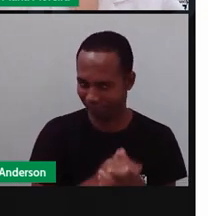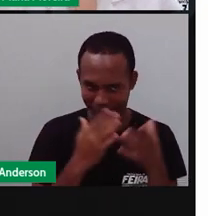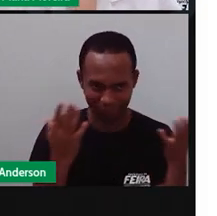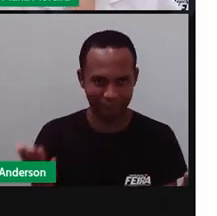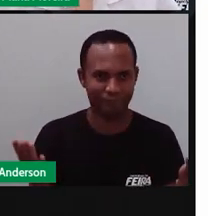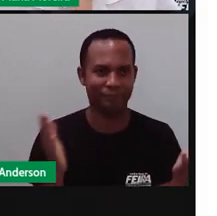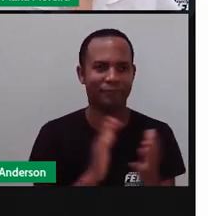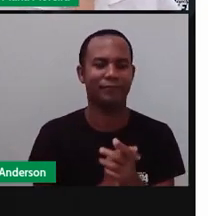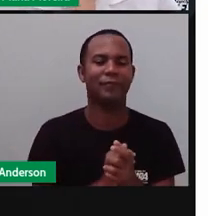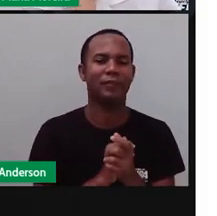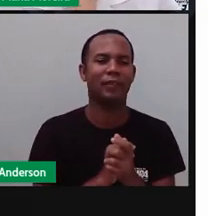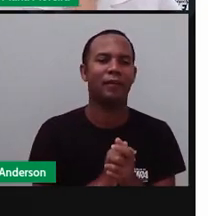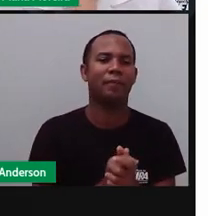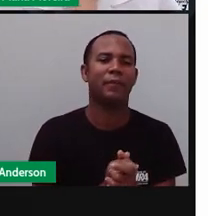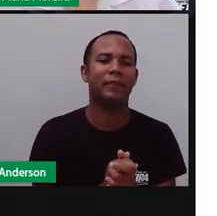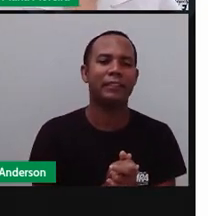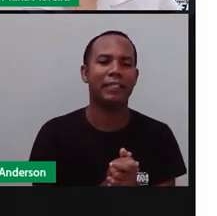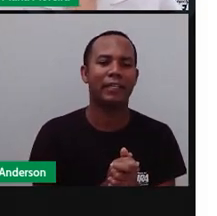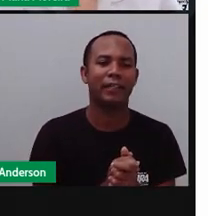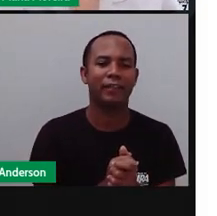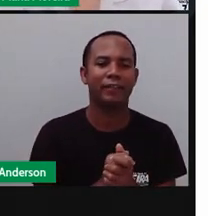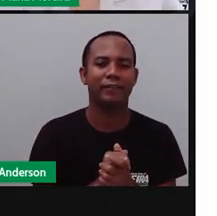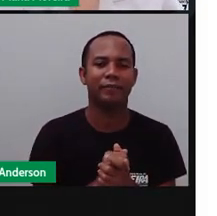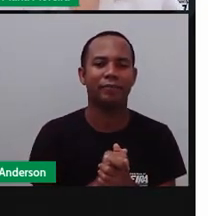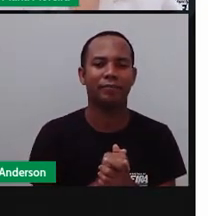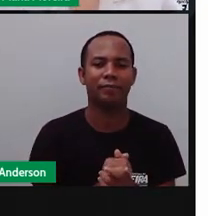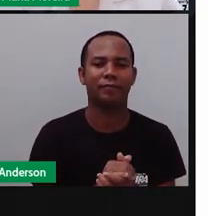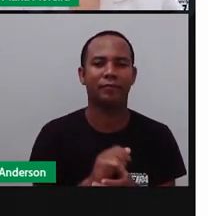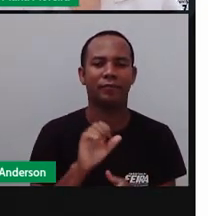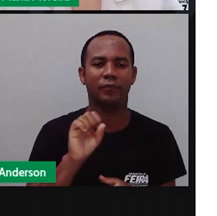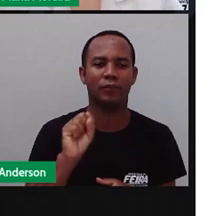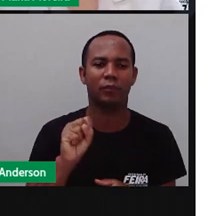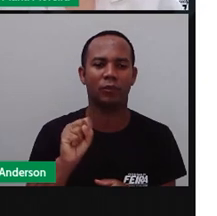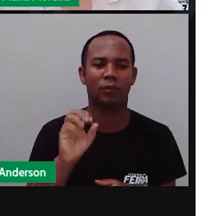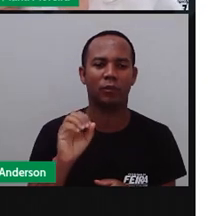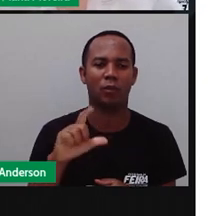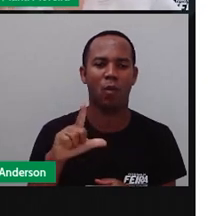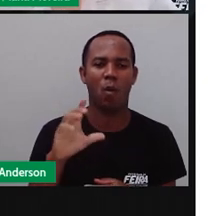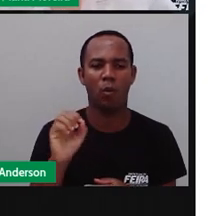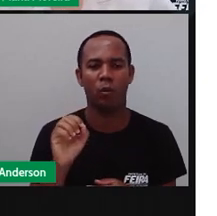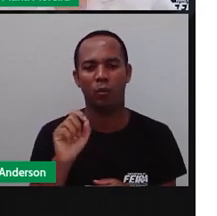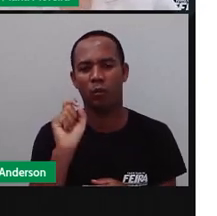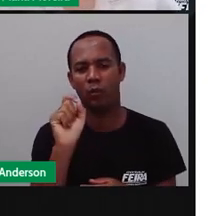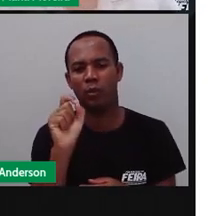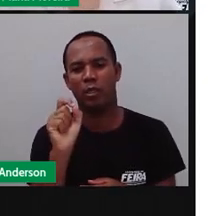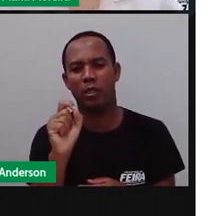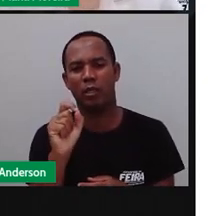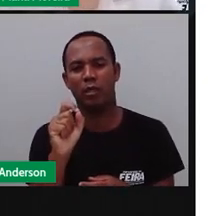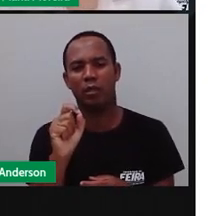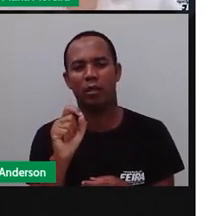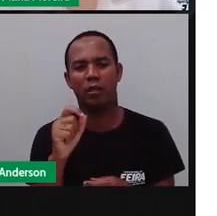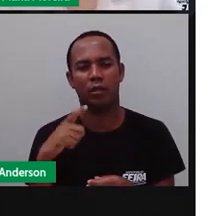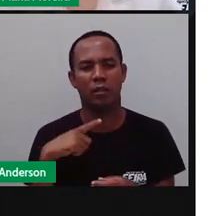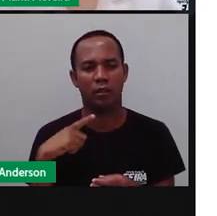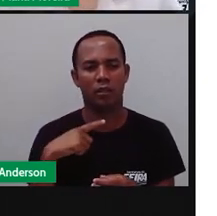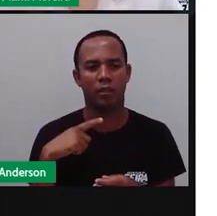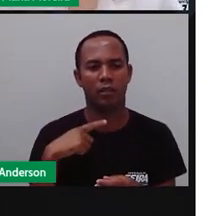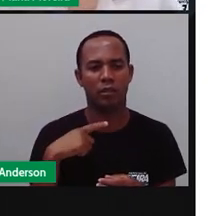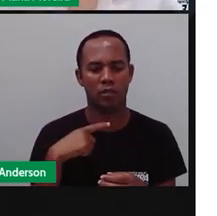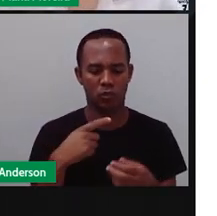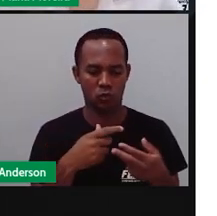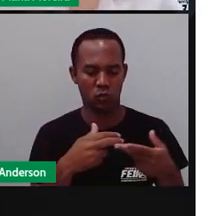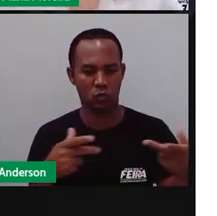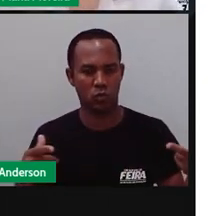plantinhas, vamos lá. O solo, ele é formado por aglomerados minerais e matéria orgânica,